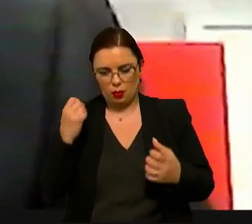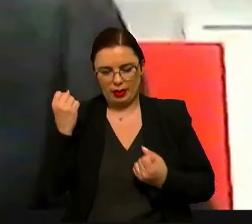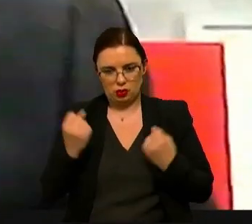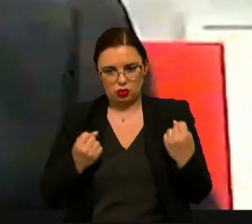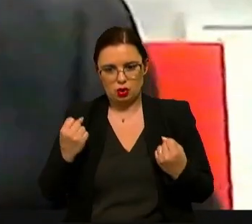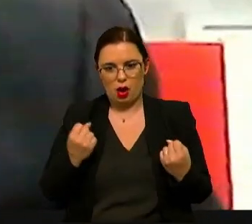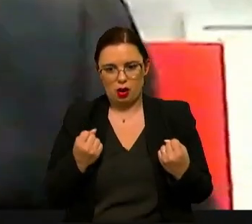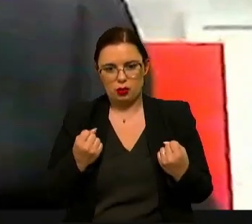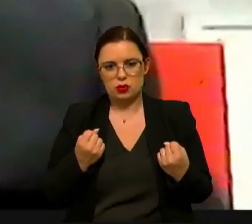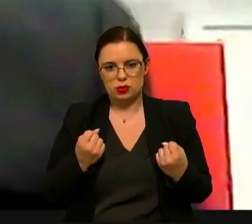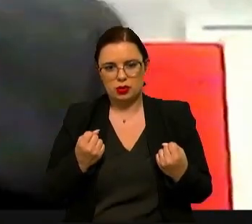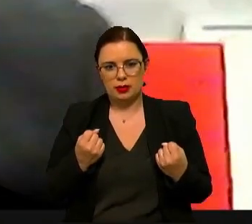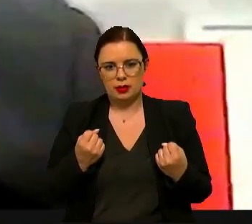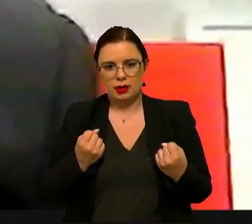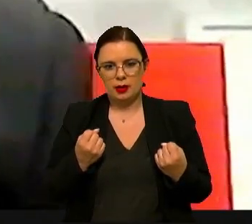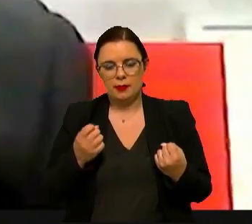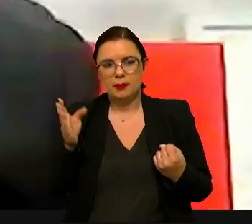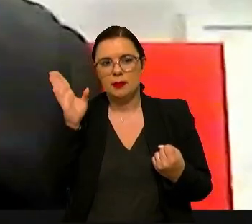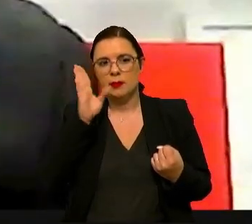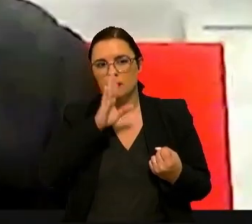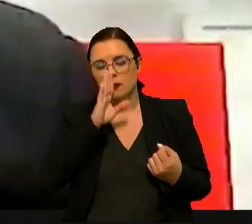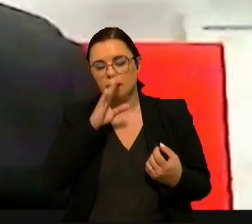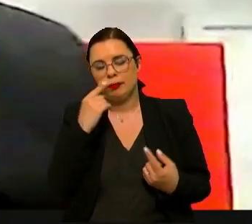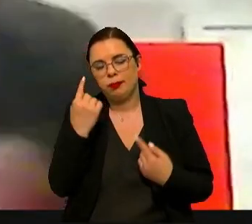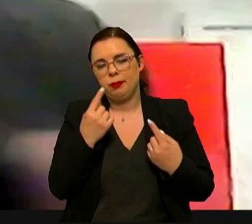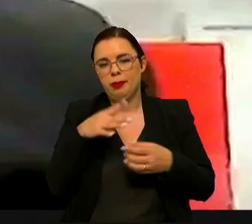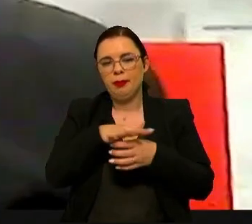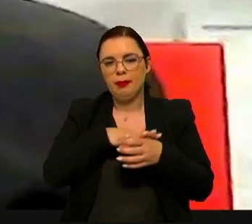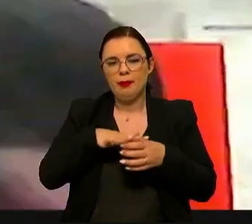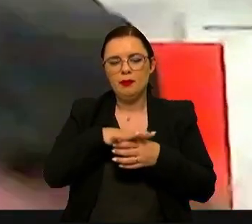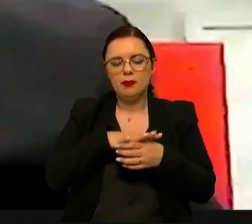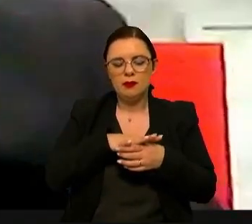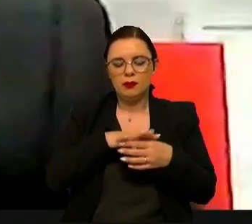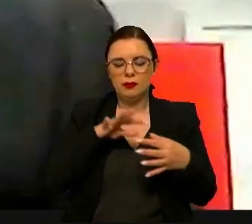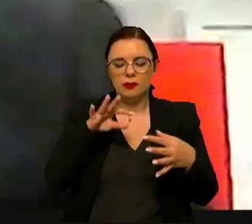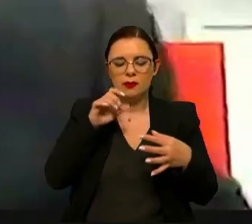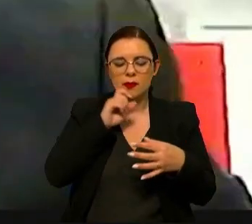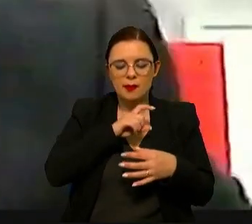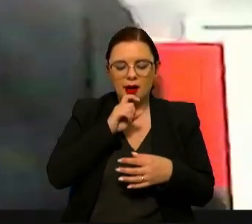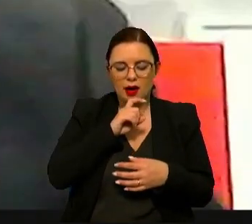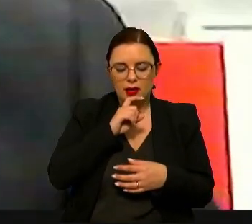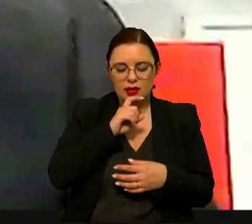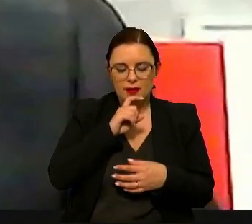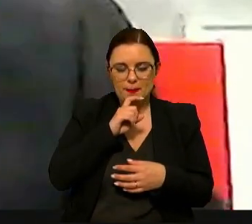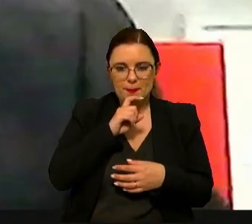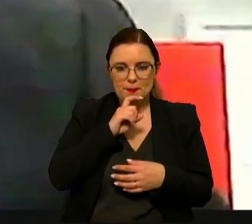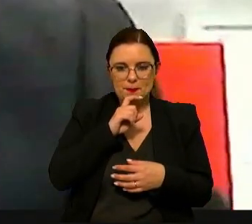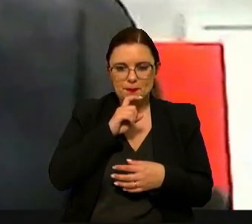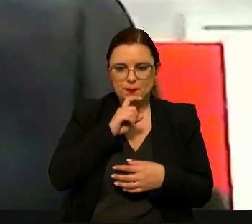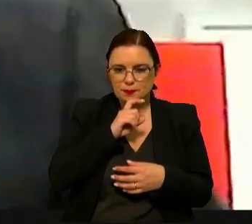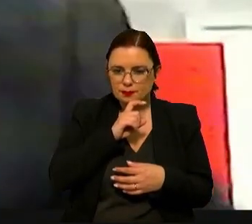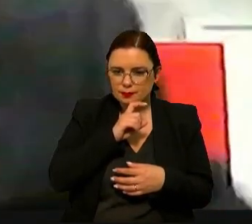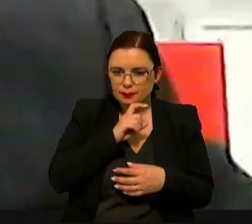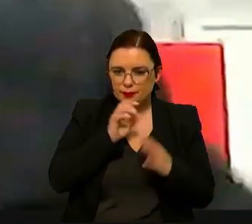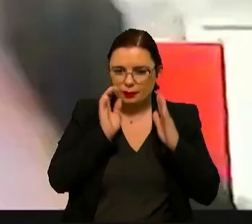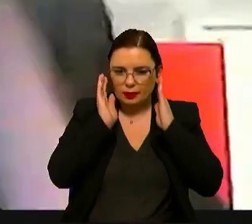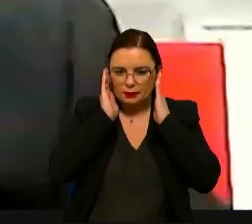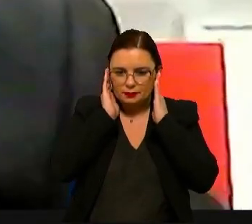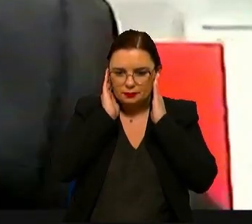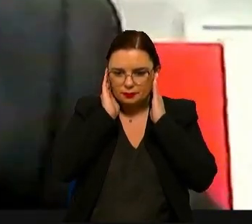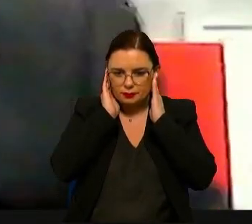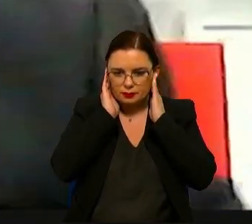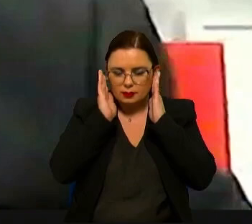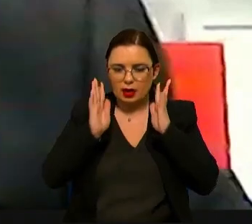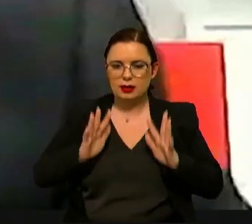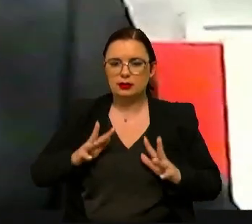se algumas dessas vertentes em termos de interface possam aqui ficar a desenvolver-se de forma